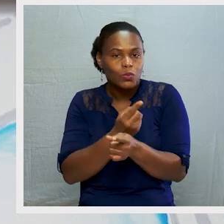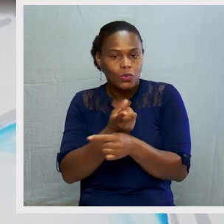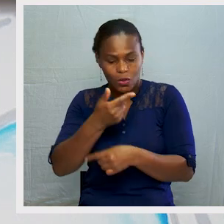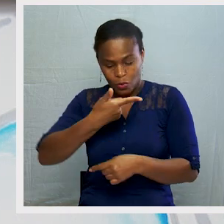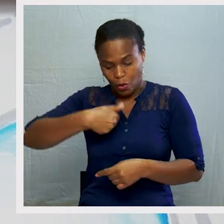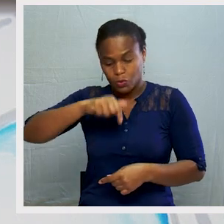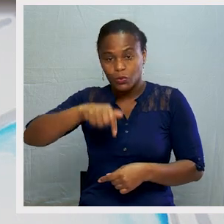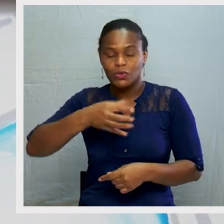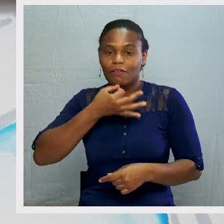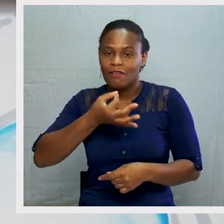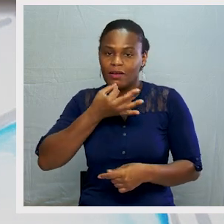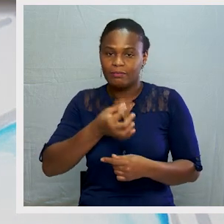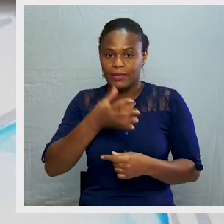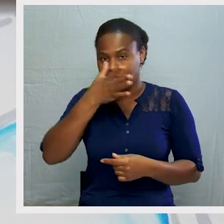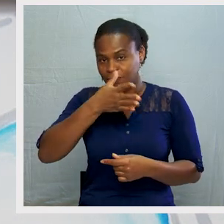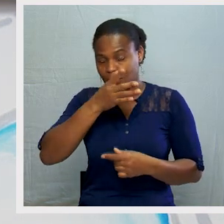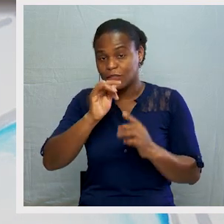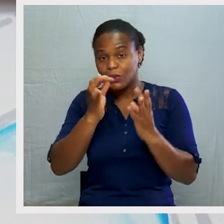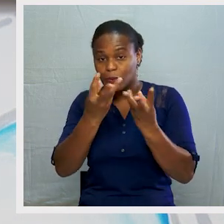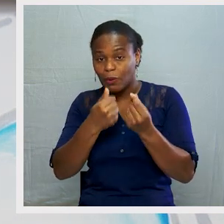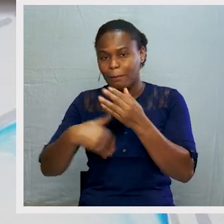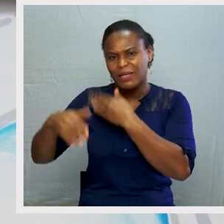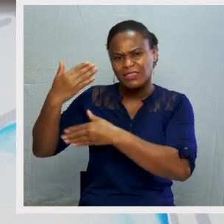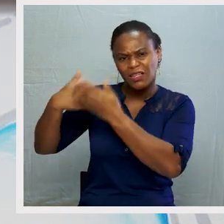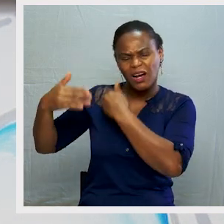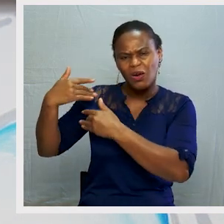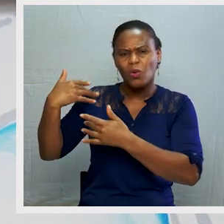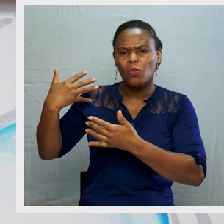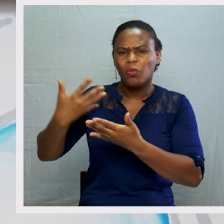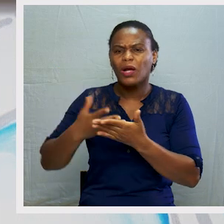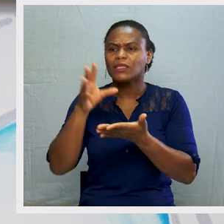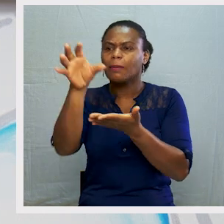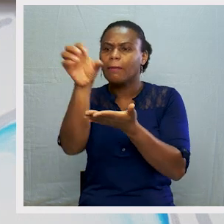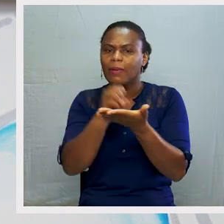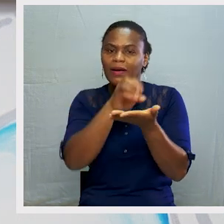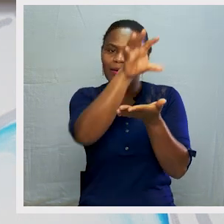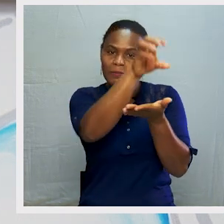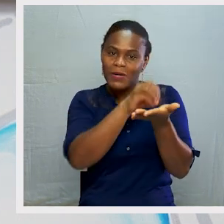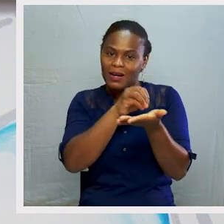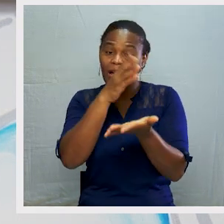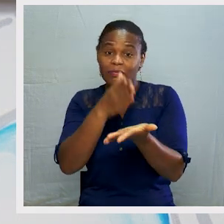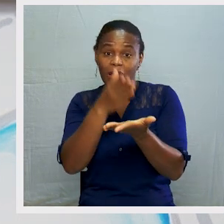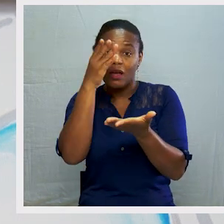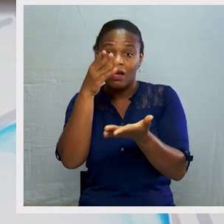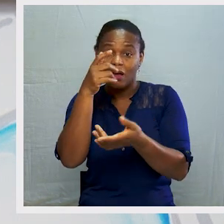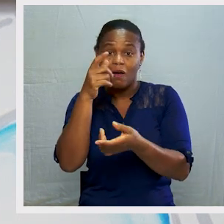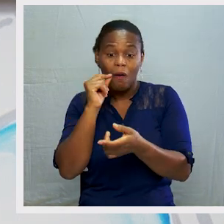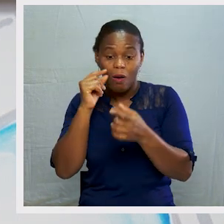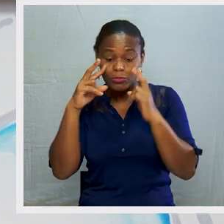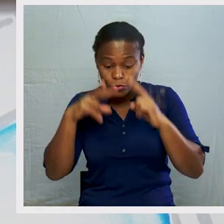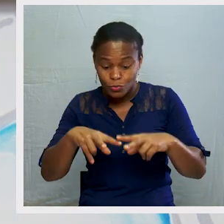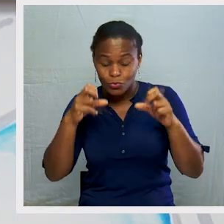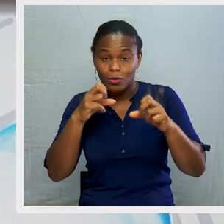da atividade econômica do passado, desde a recoleção até a descoberta